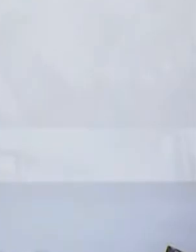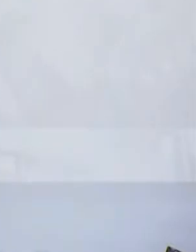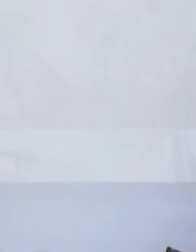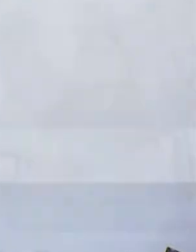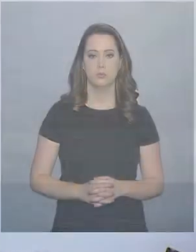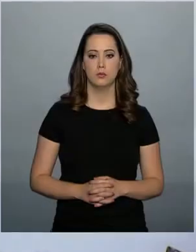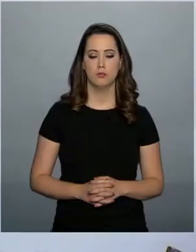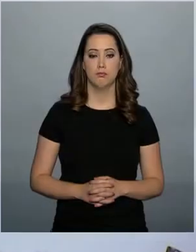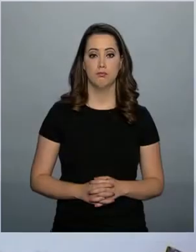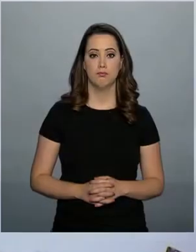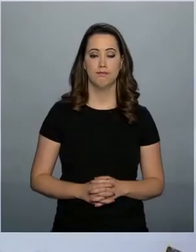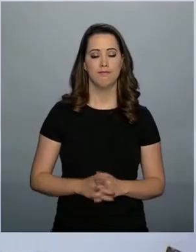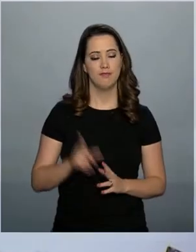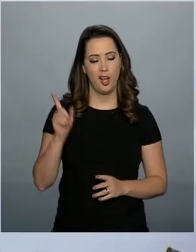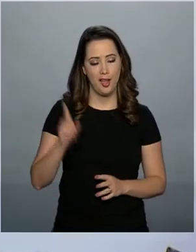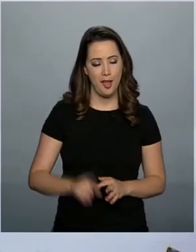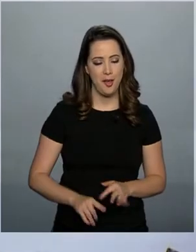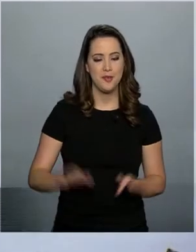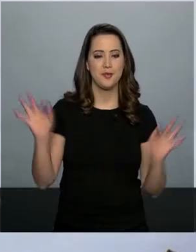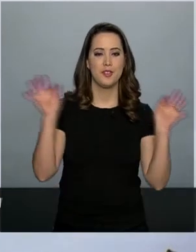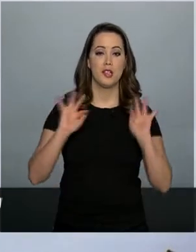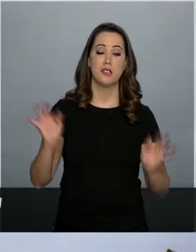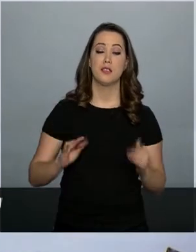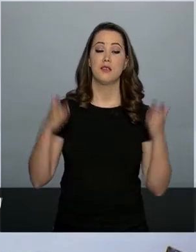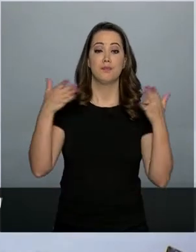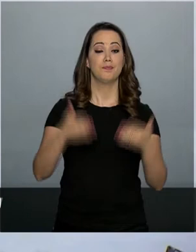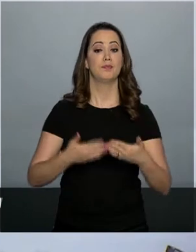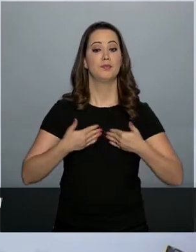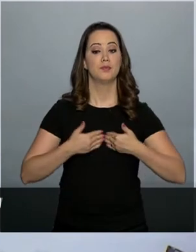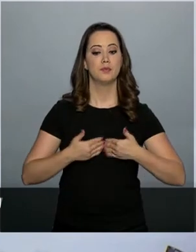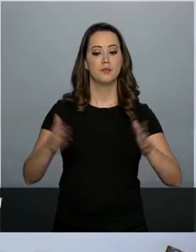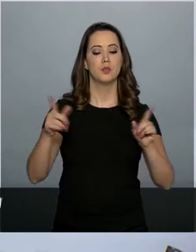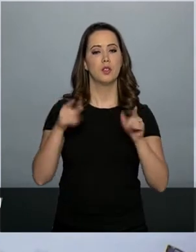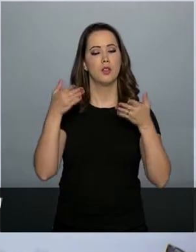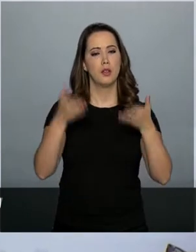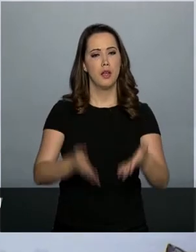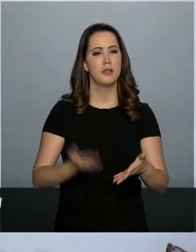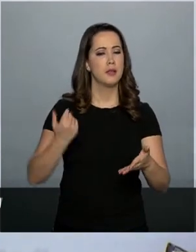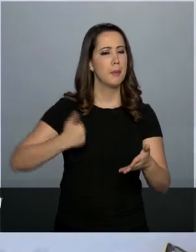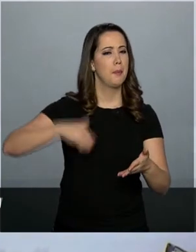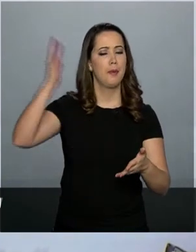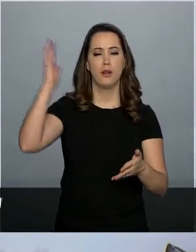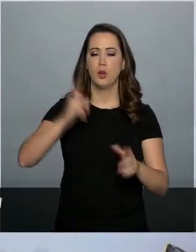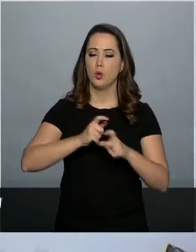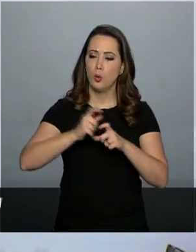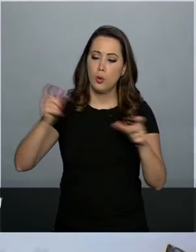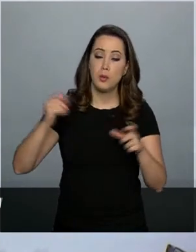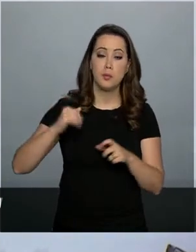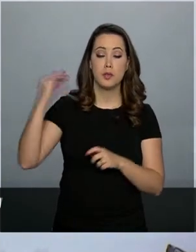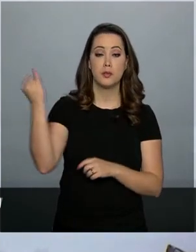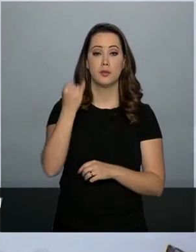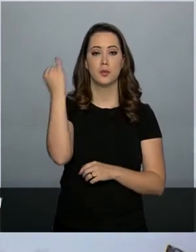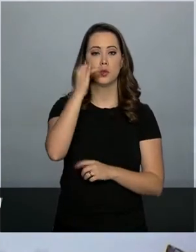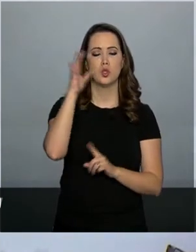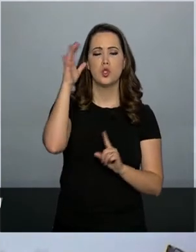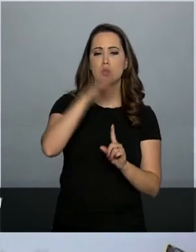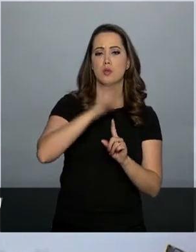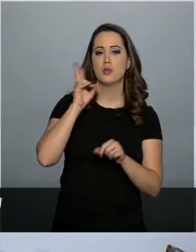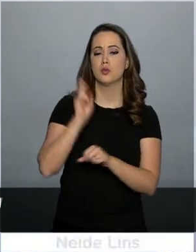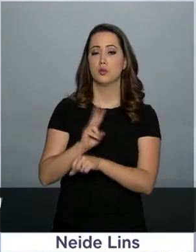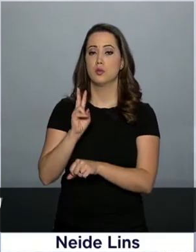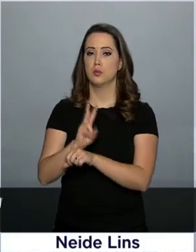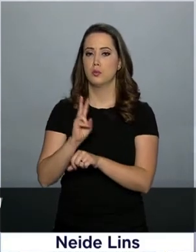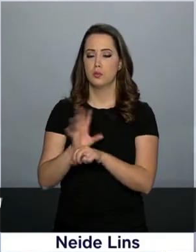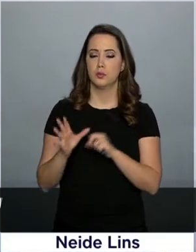É com satisfação que participo da abertura desta que é a maior e mais importante feira de defesa